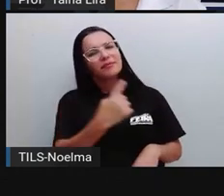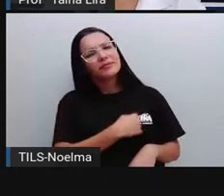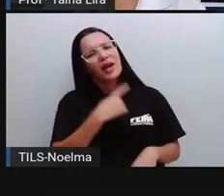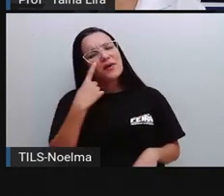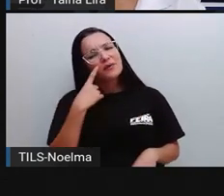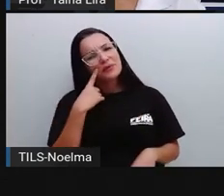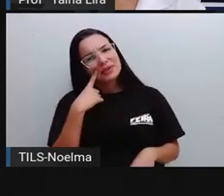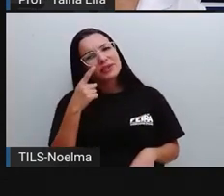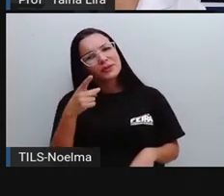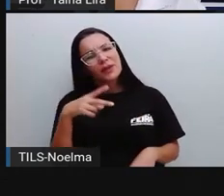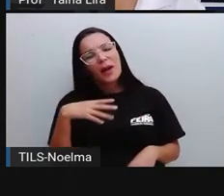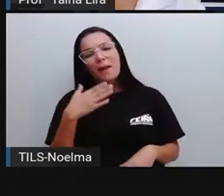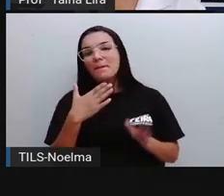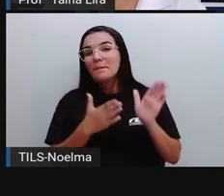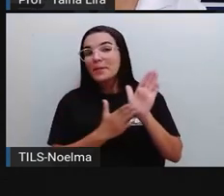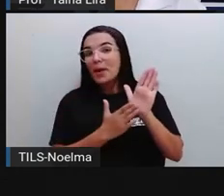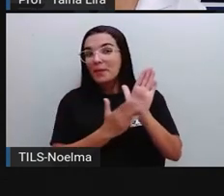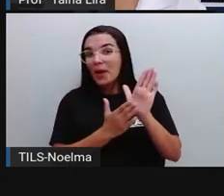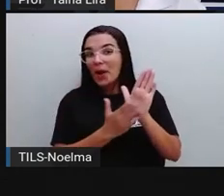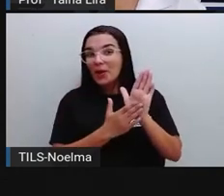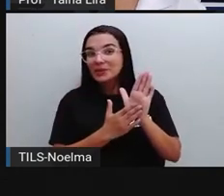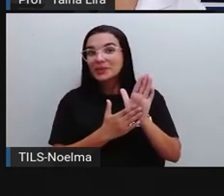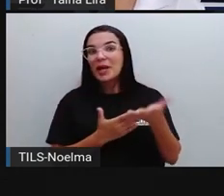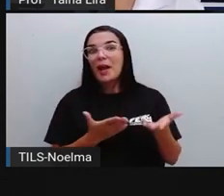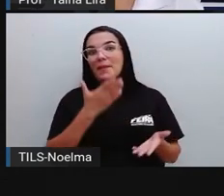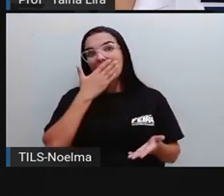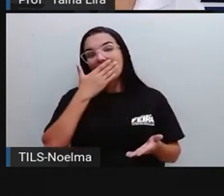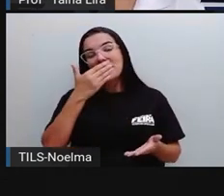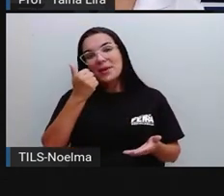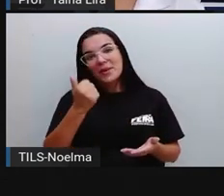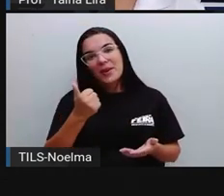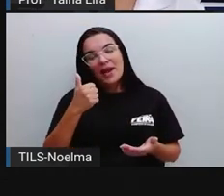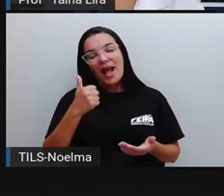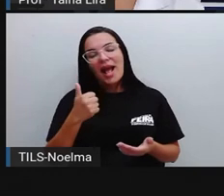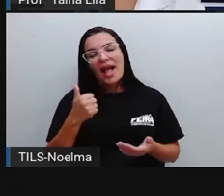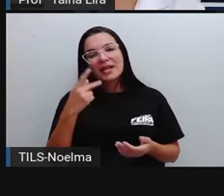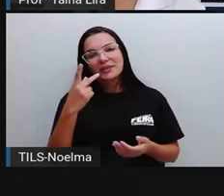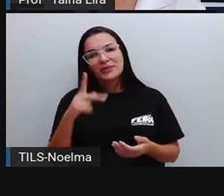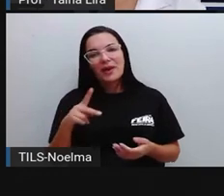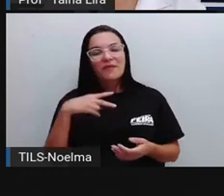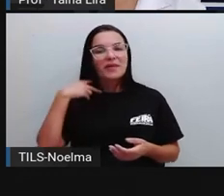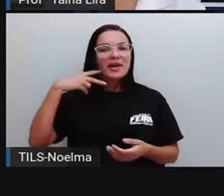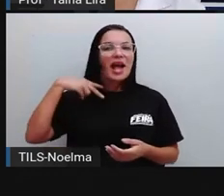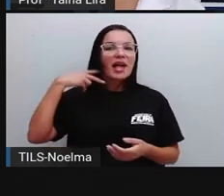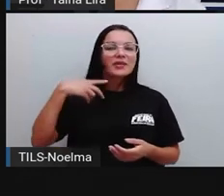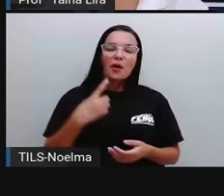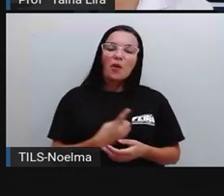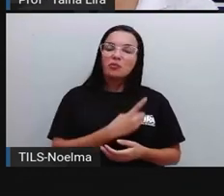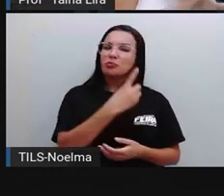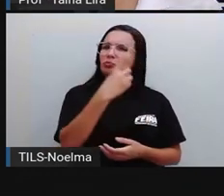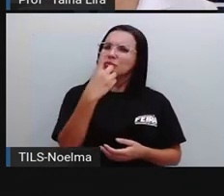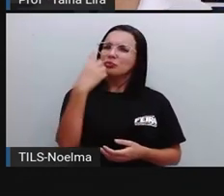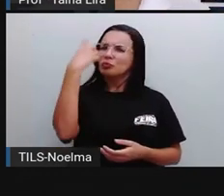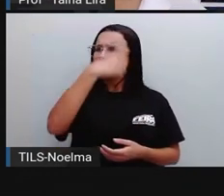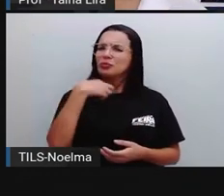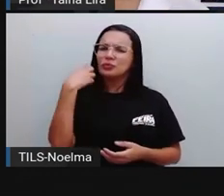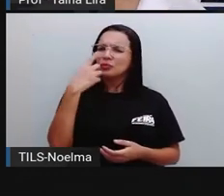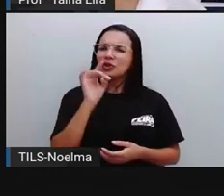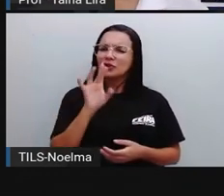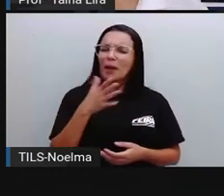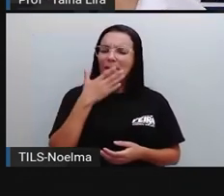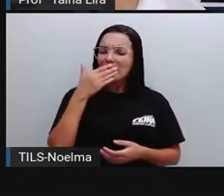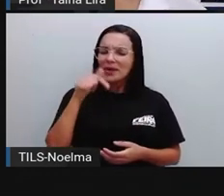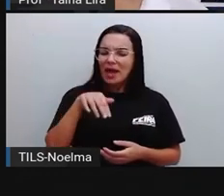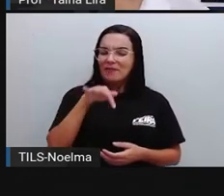Qual é a sua proposta aí, como vereador por um dia, para melhorar ainda mais a cidade